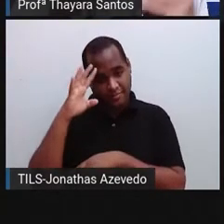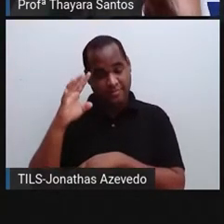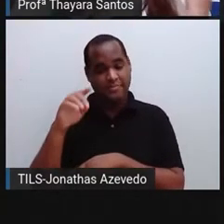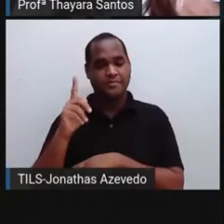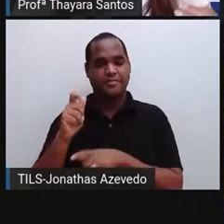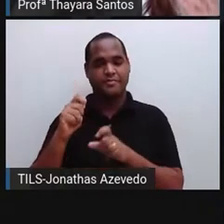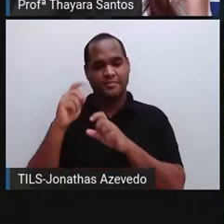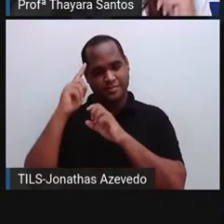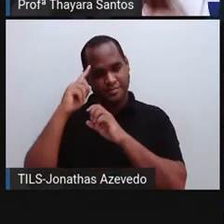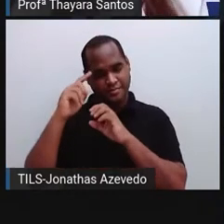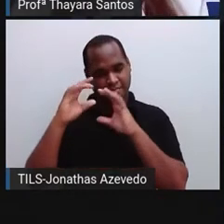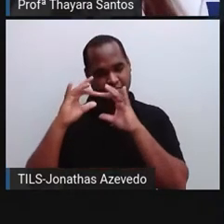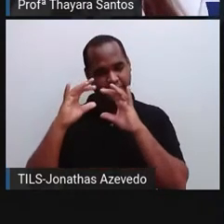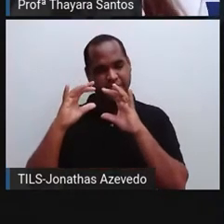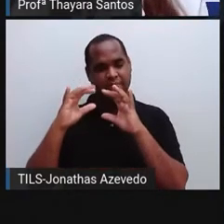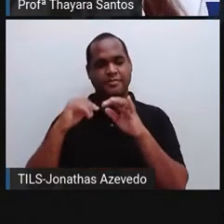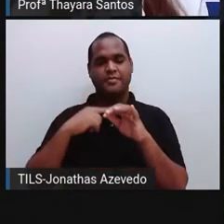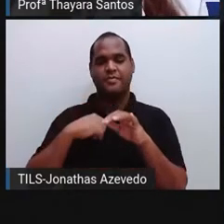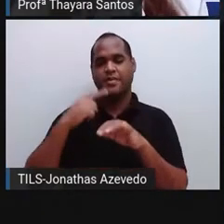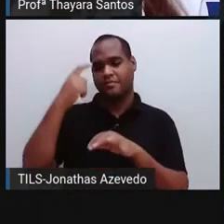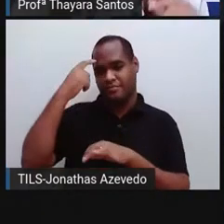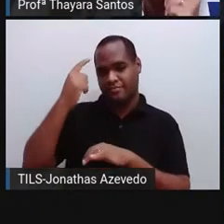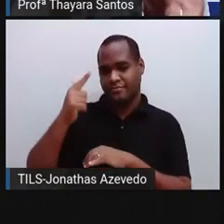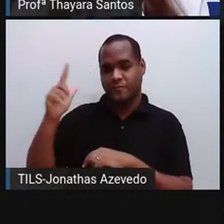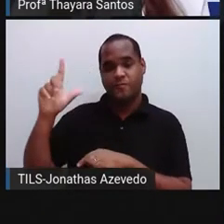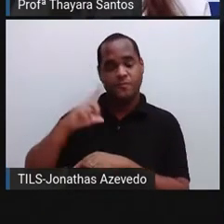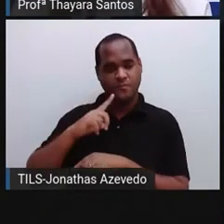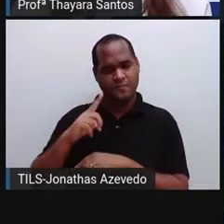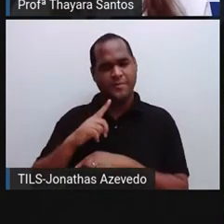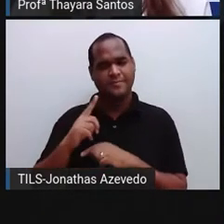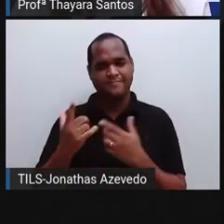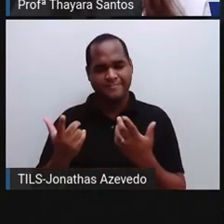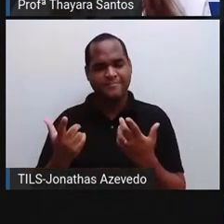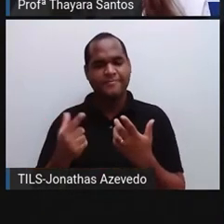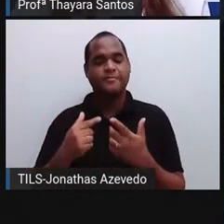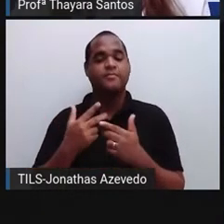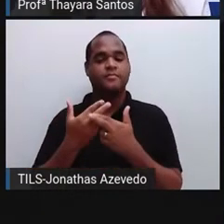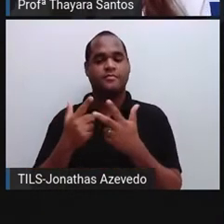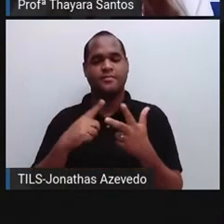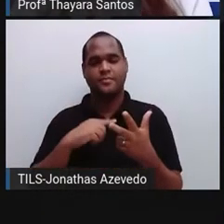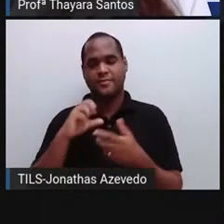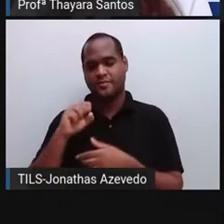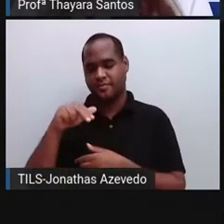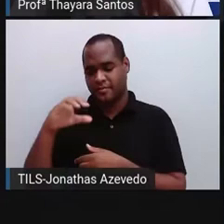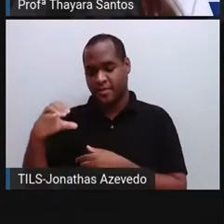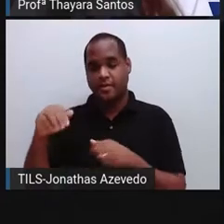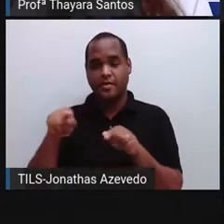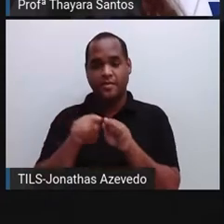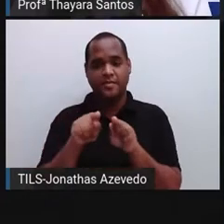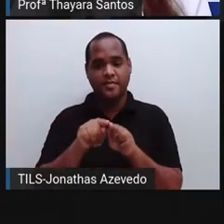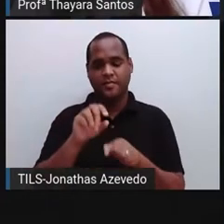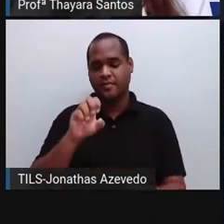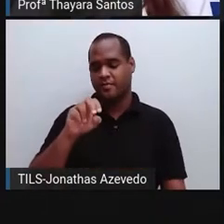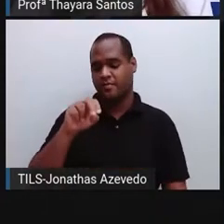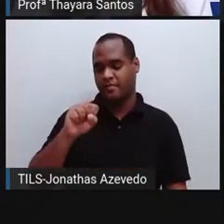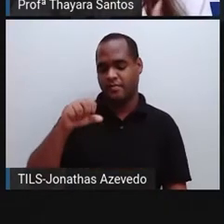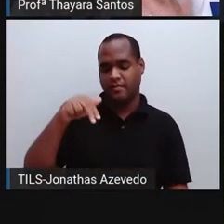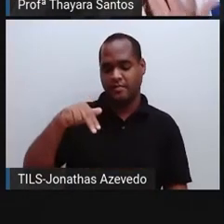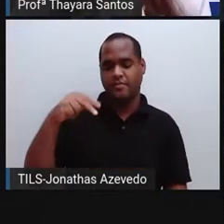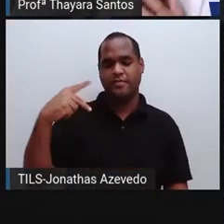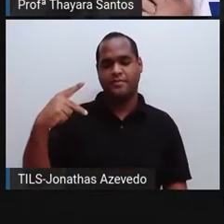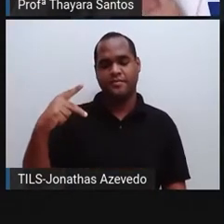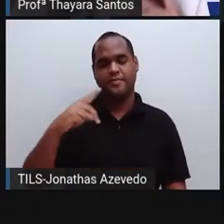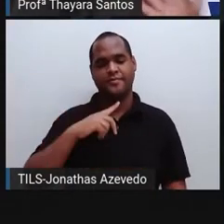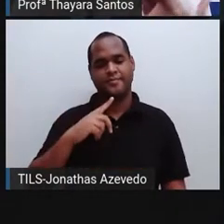formado pelo encéfalo mais a medula espinhal. E a gente viu que tem o sistema nervoso periférico, que ele é também